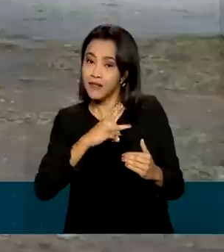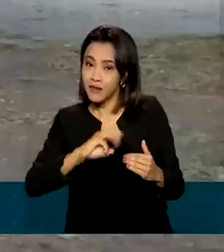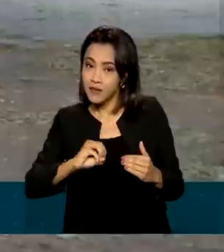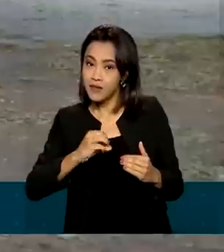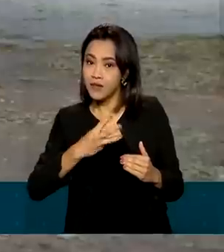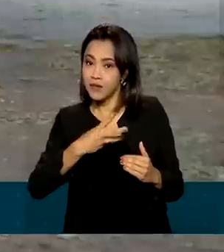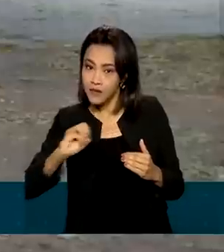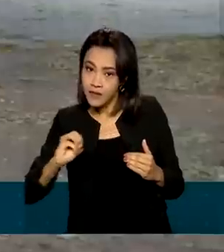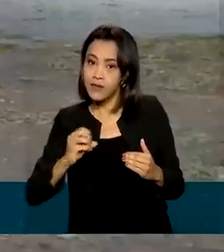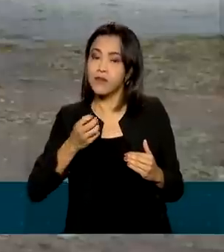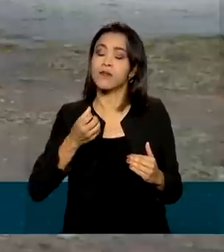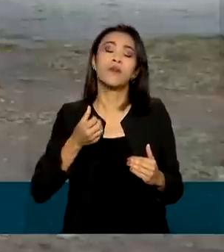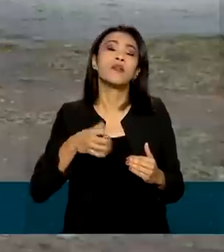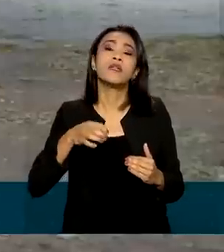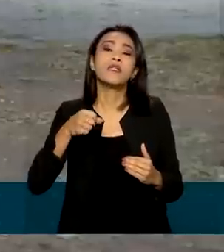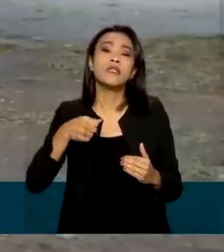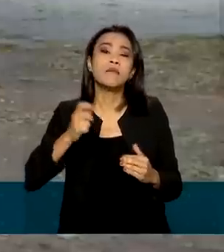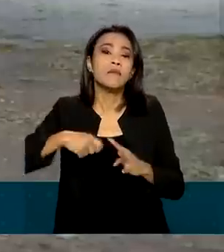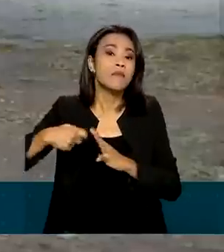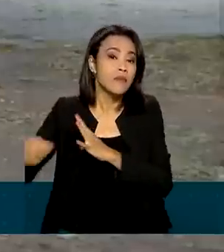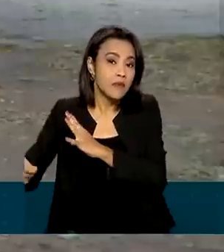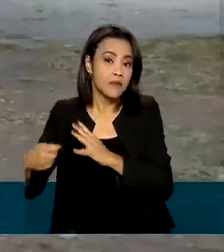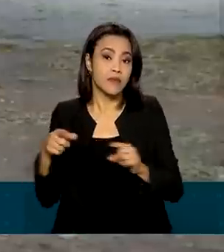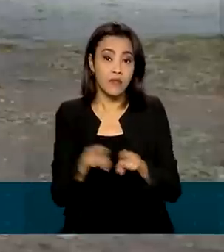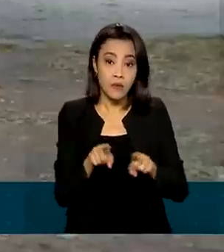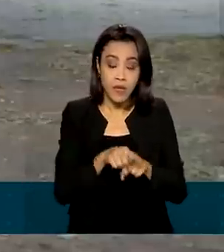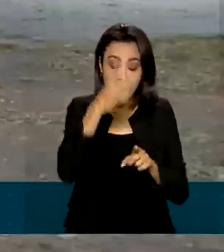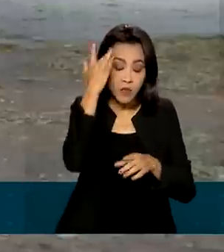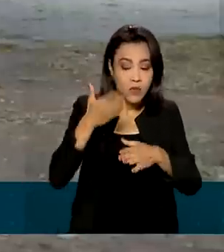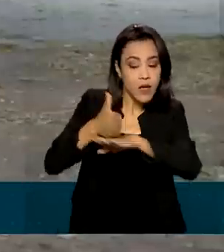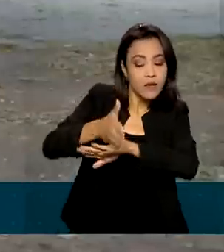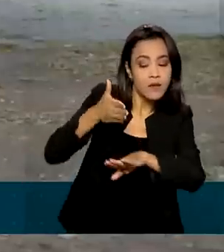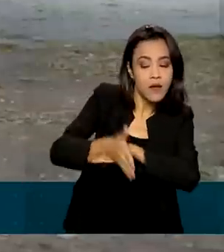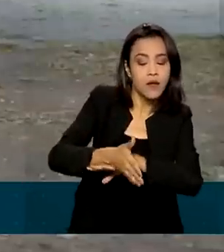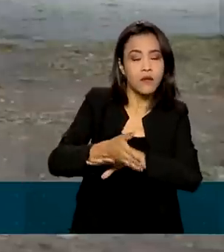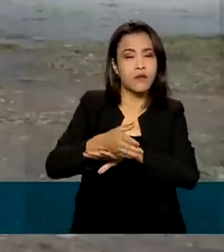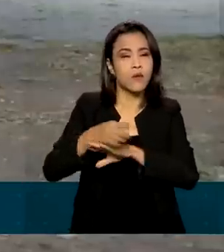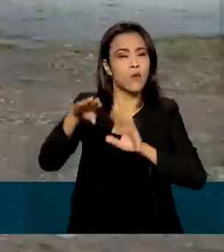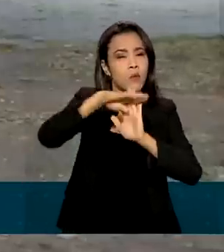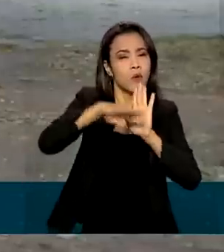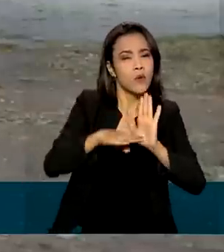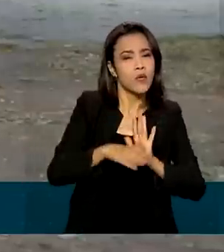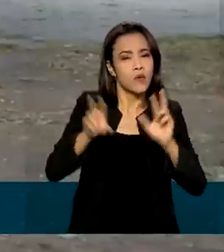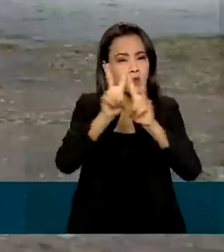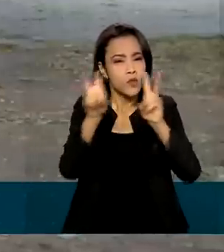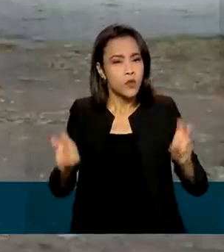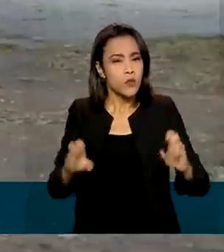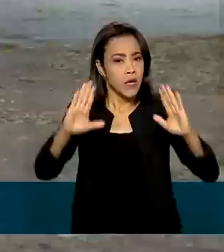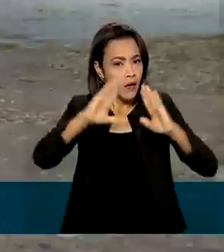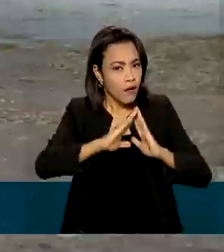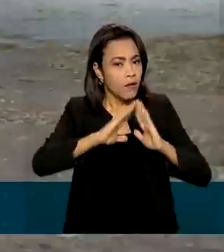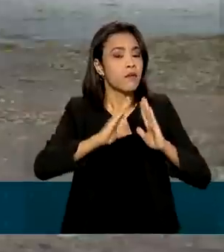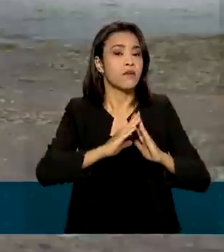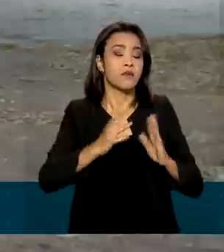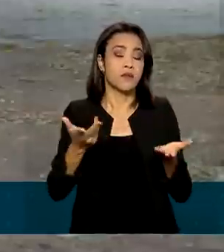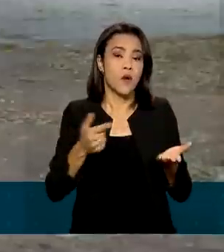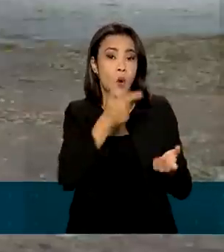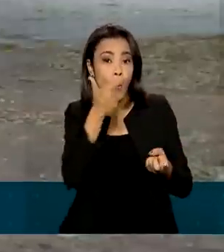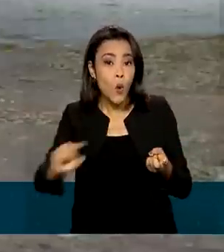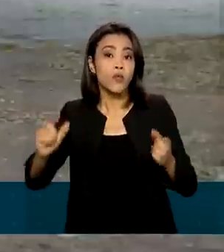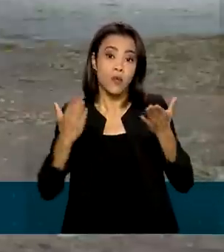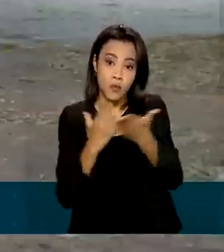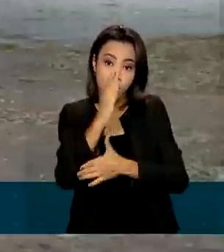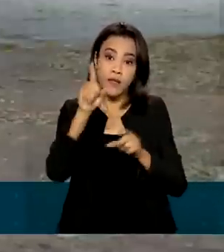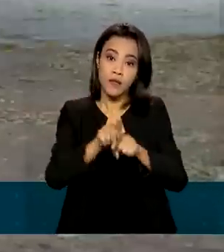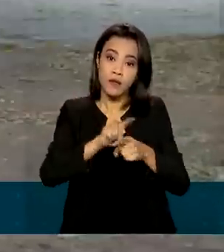renda para o enquadramento das pessoas físicas que acessam os programas da área de habitação popular. Outra medida aprovada